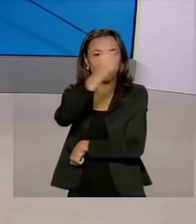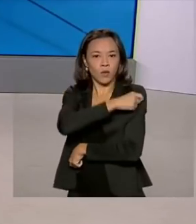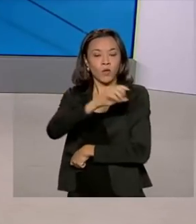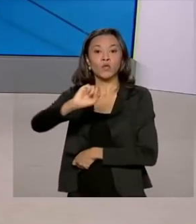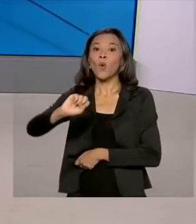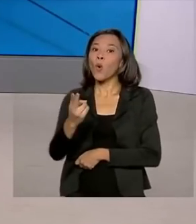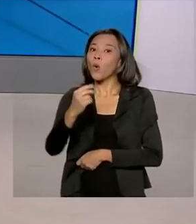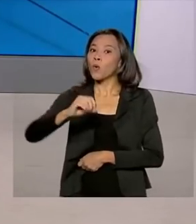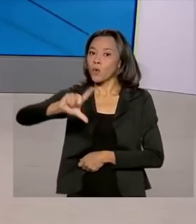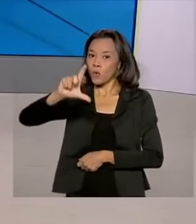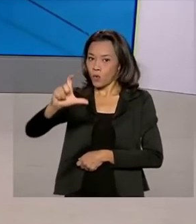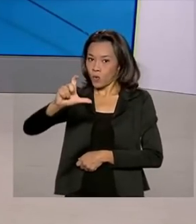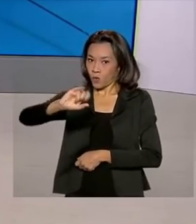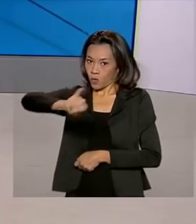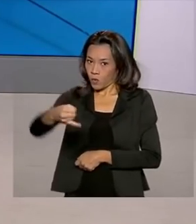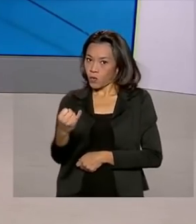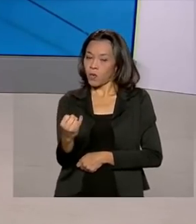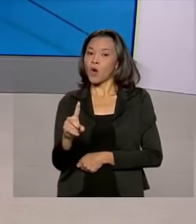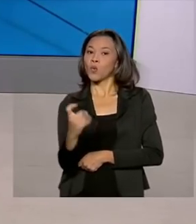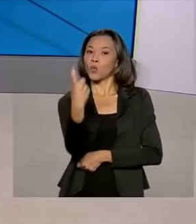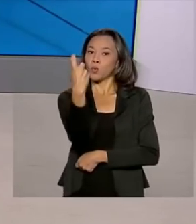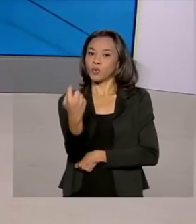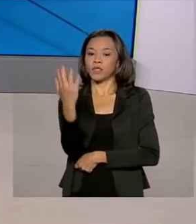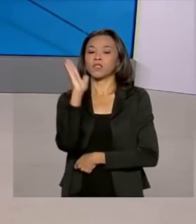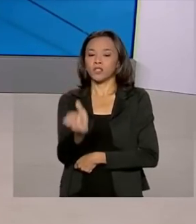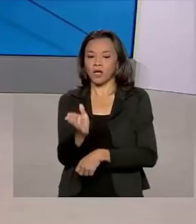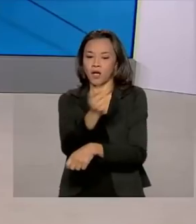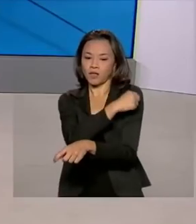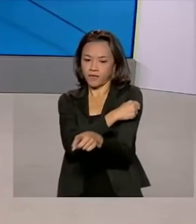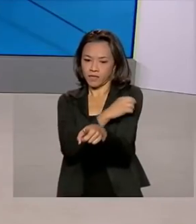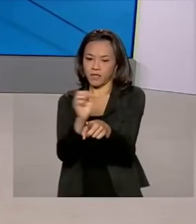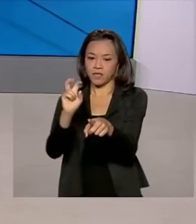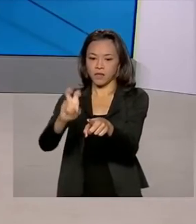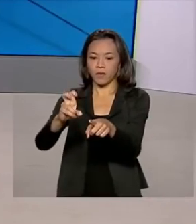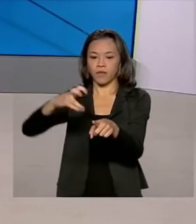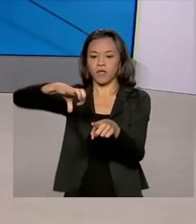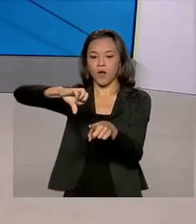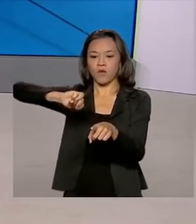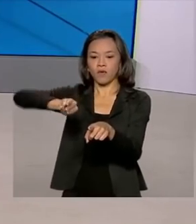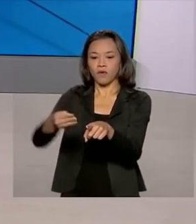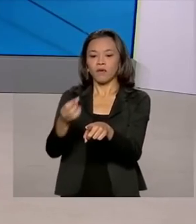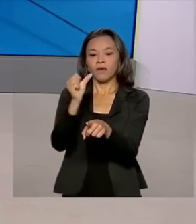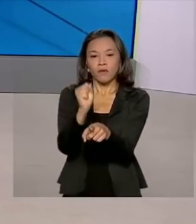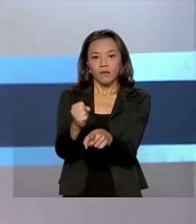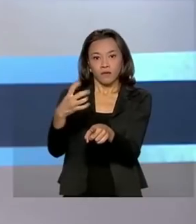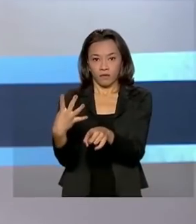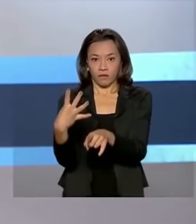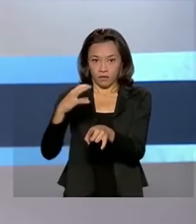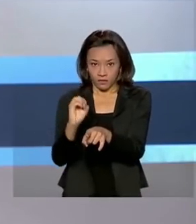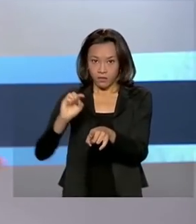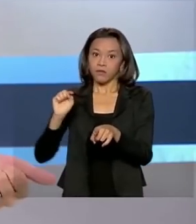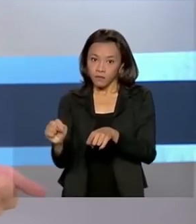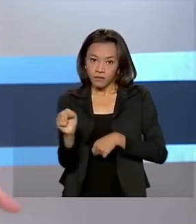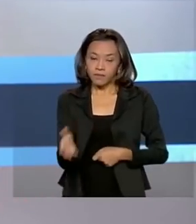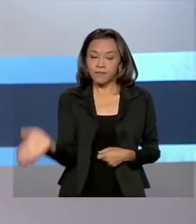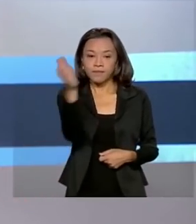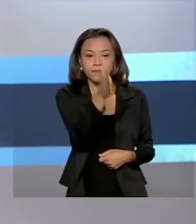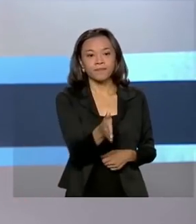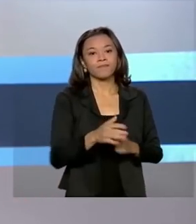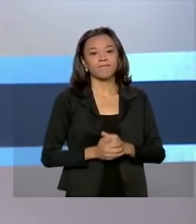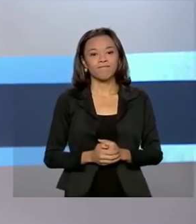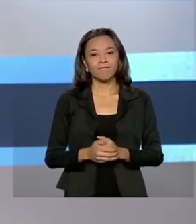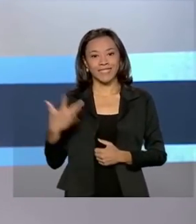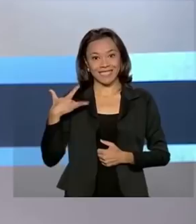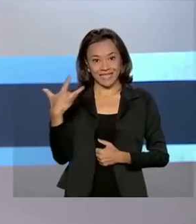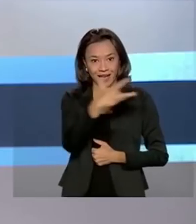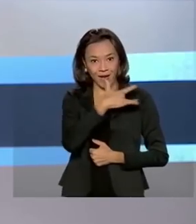a dose única ultrapassa 59 milhões, 840 mil. Ainda na saúde,